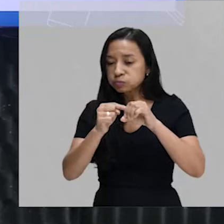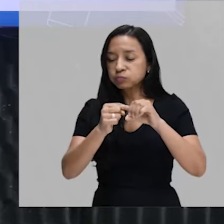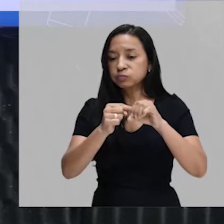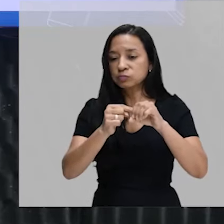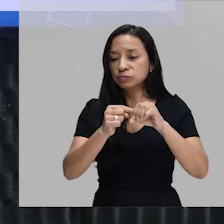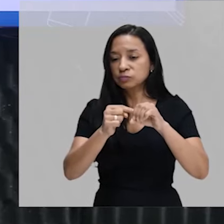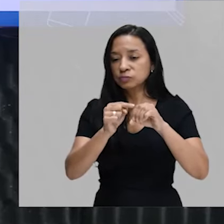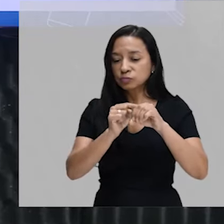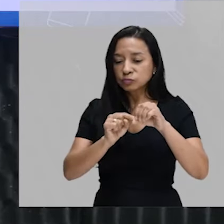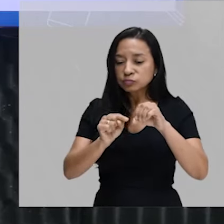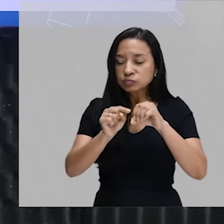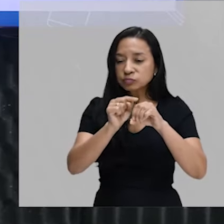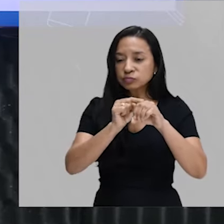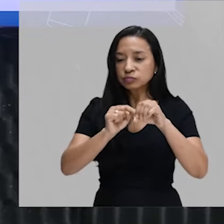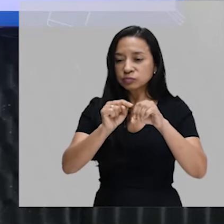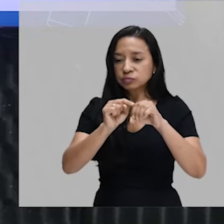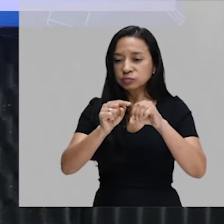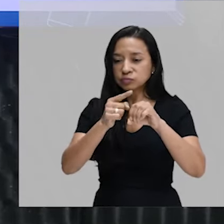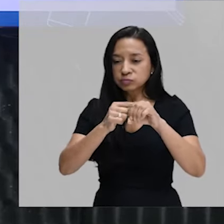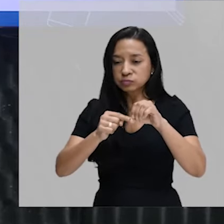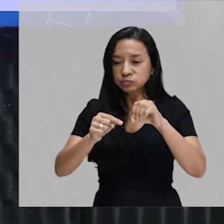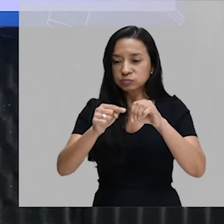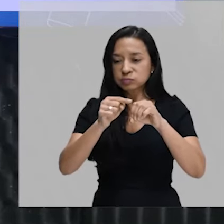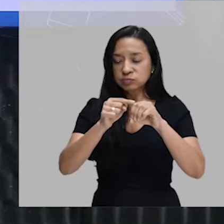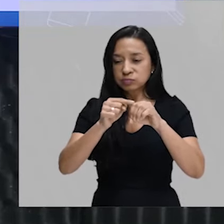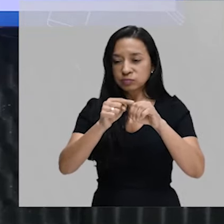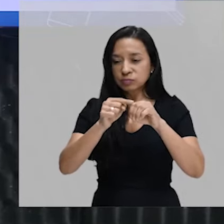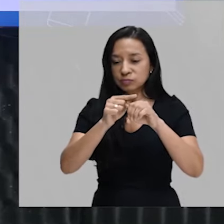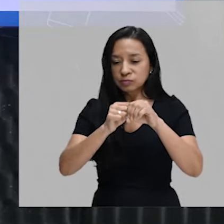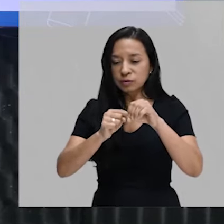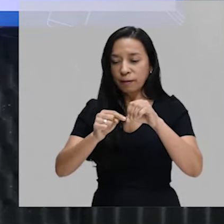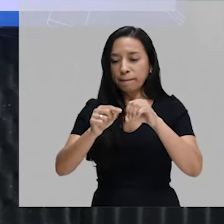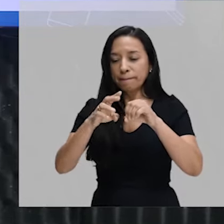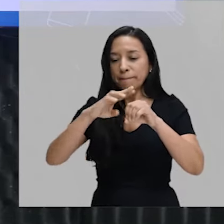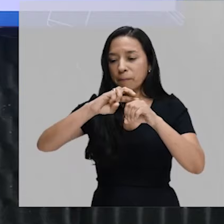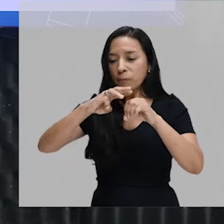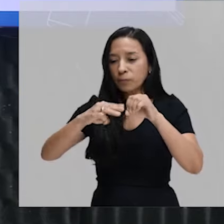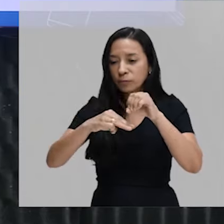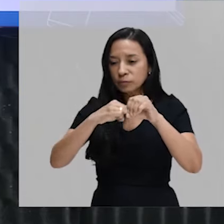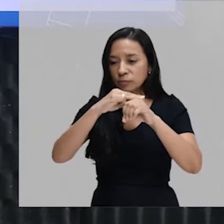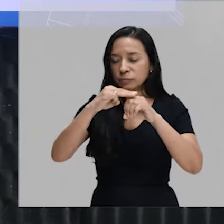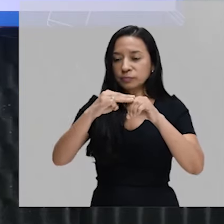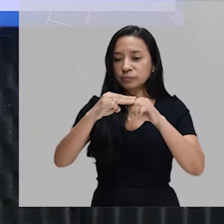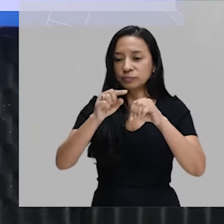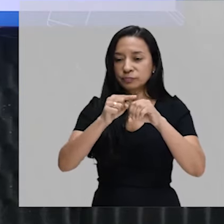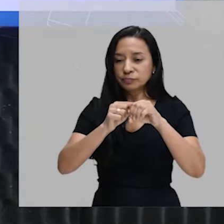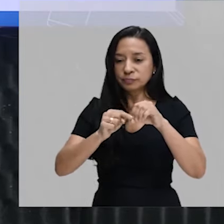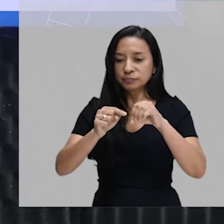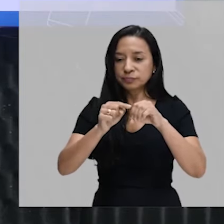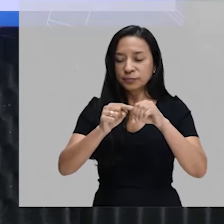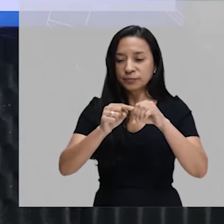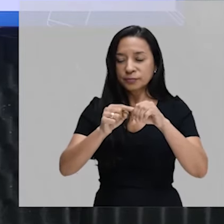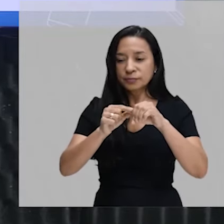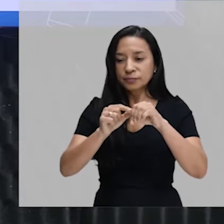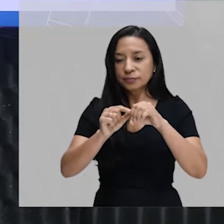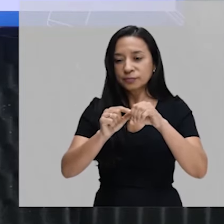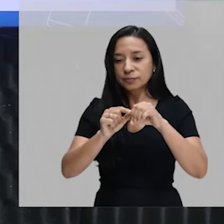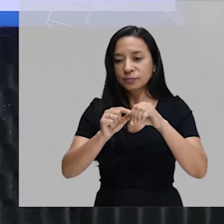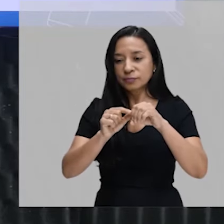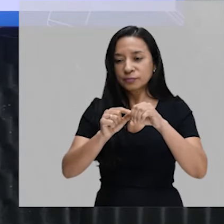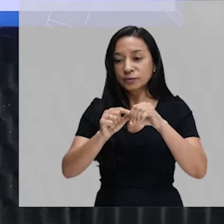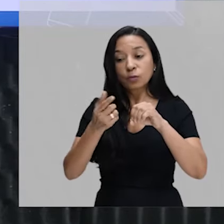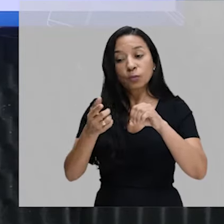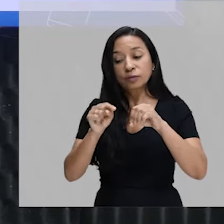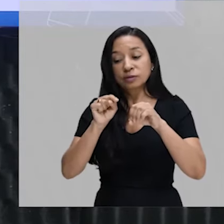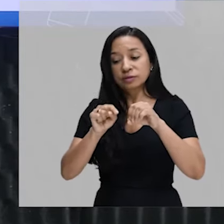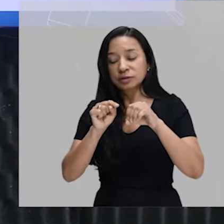ali na zona pelúcida, que é uma camada protetora do ovócito. Então, com esse